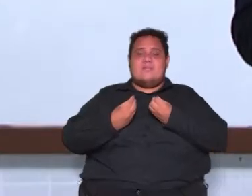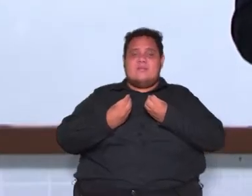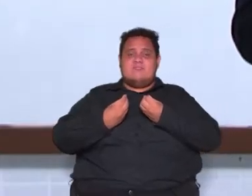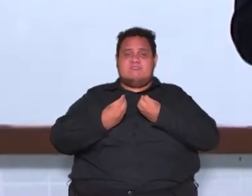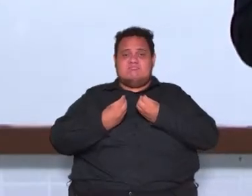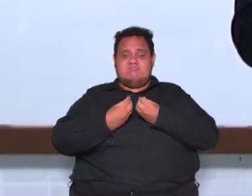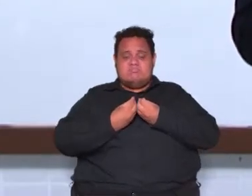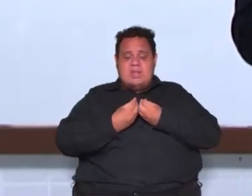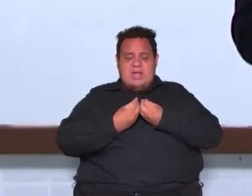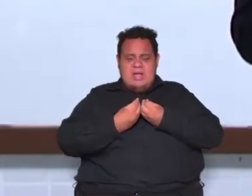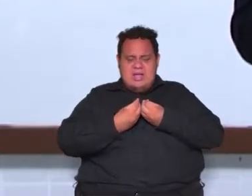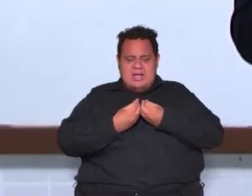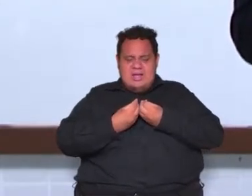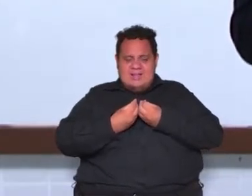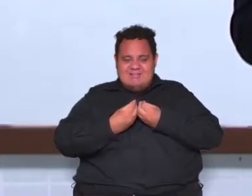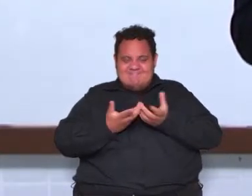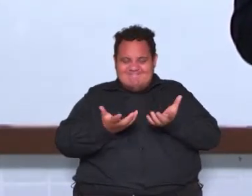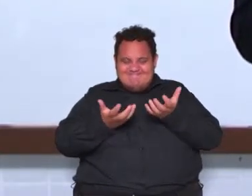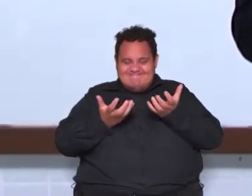base